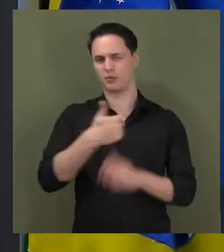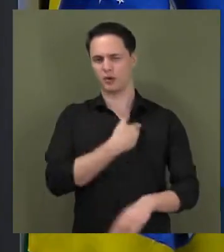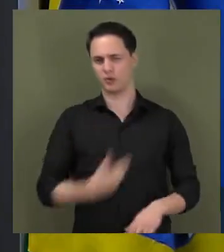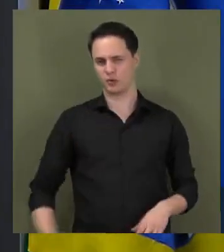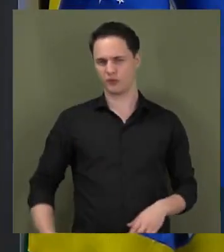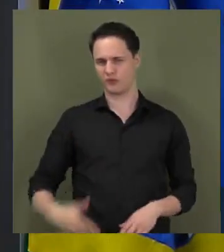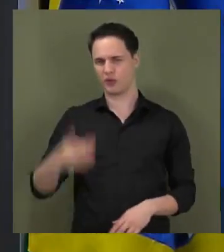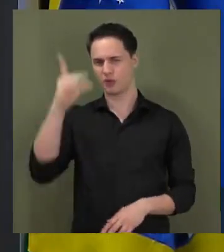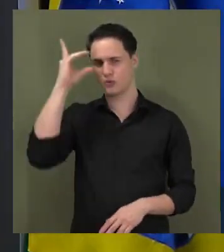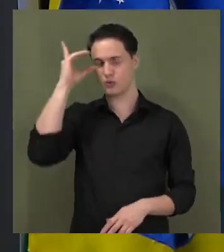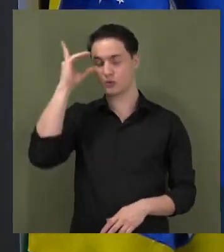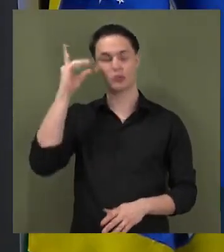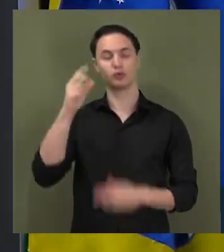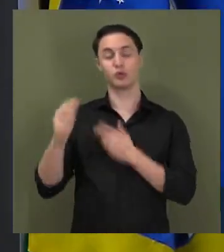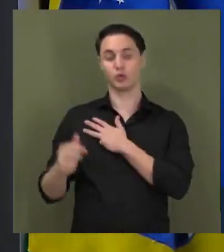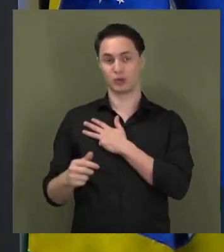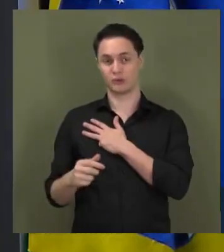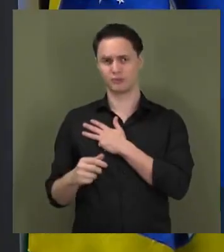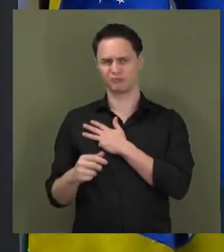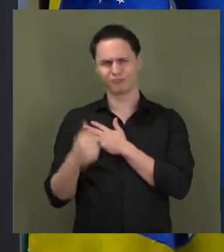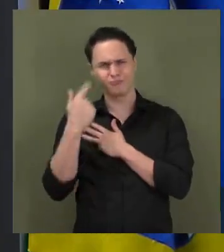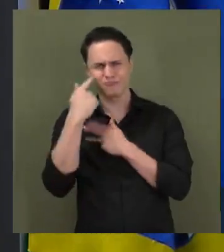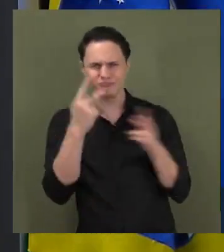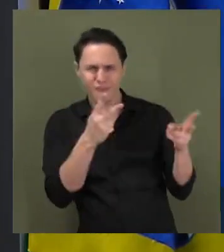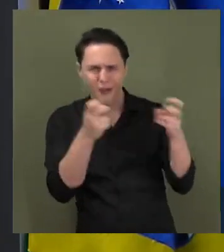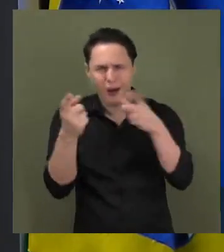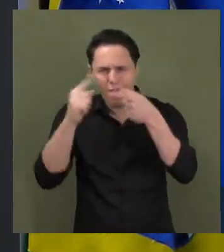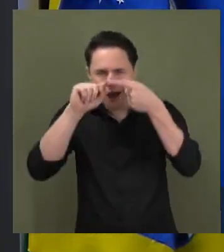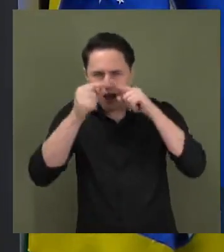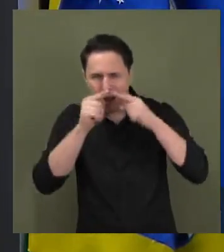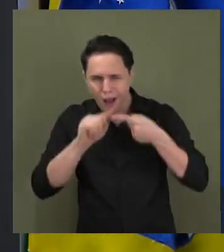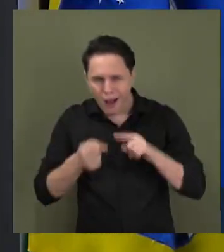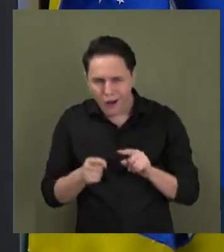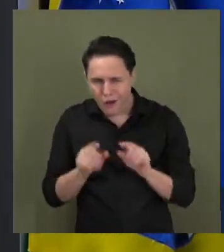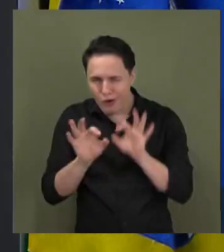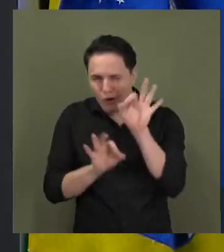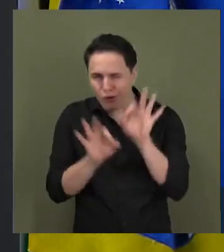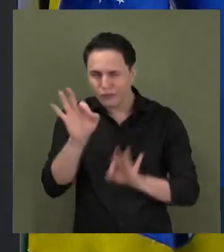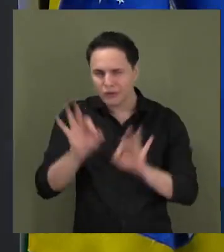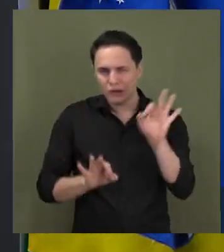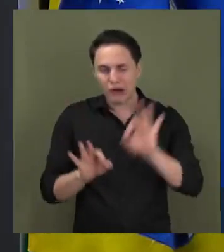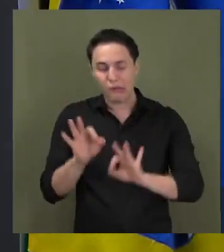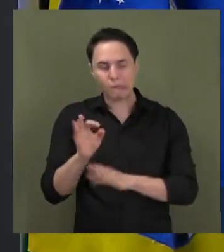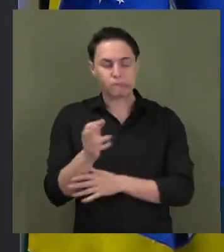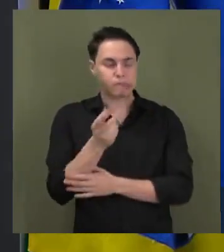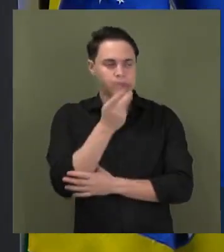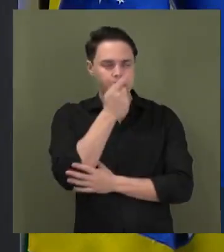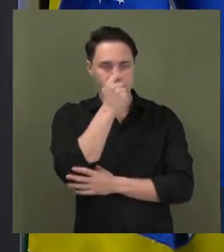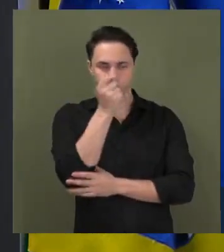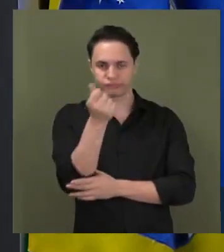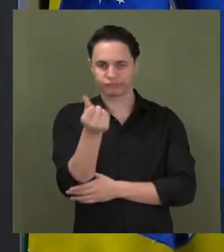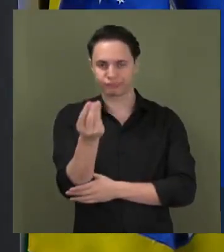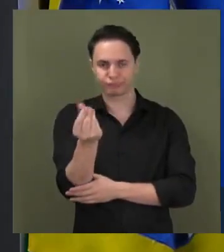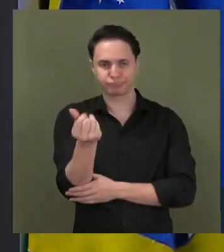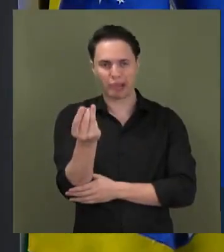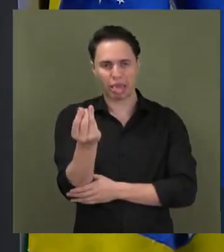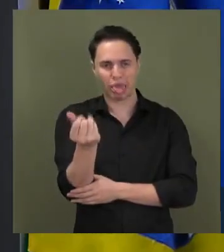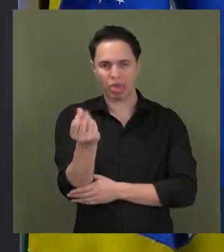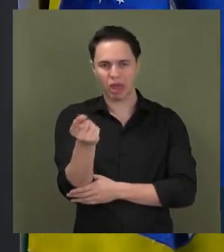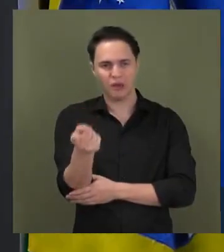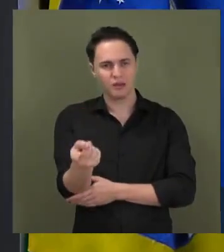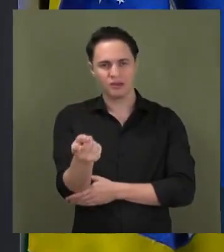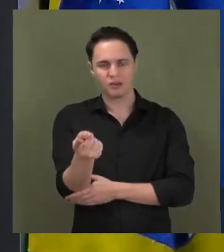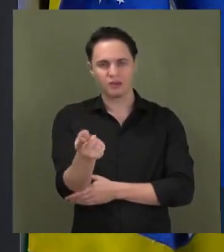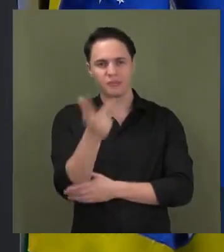desenhadas, olha as coincidências, a podridão que está embaixo disso tudo, que matou